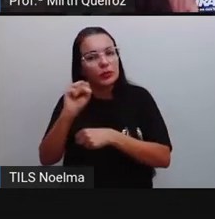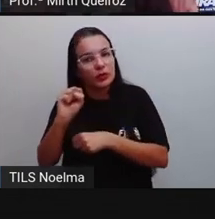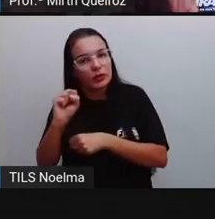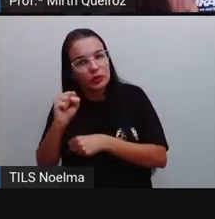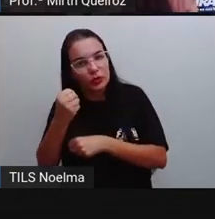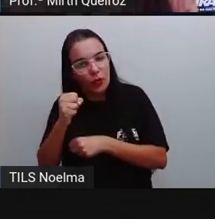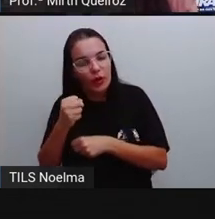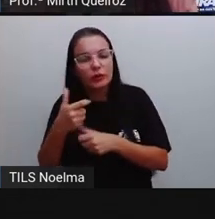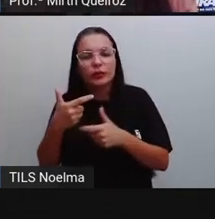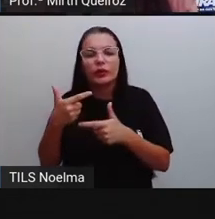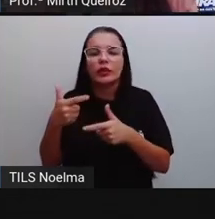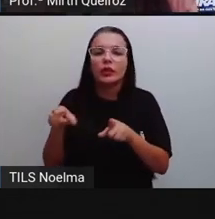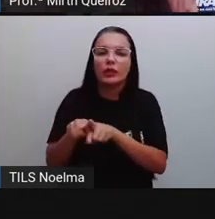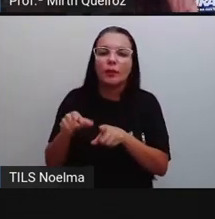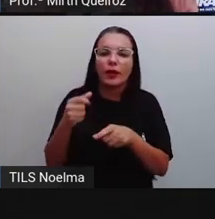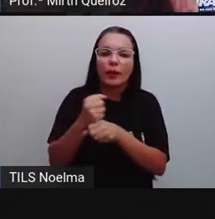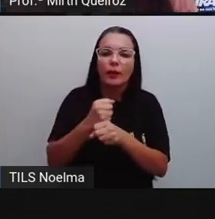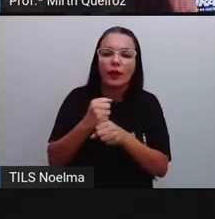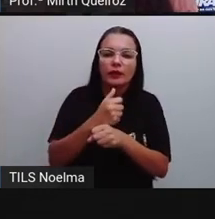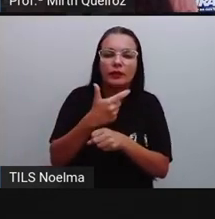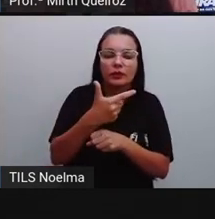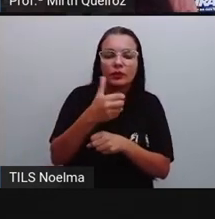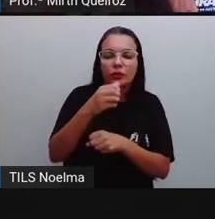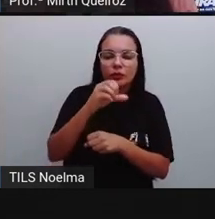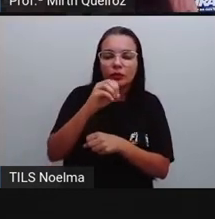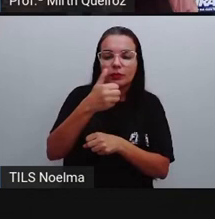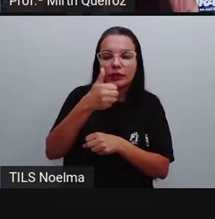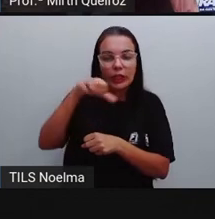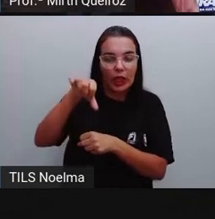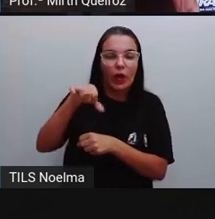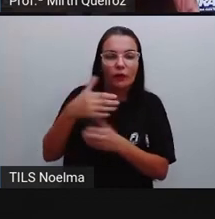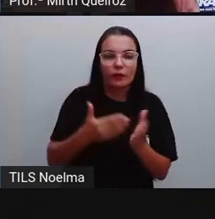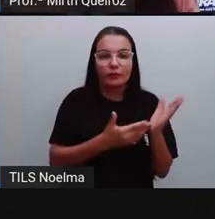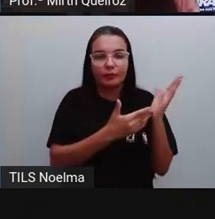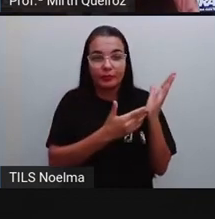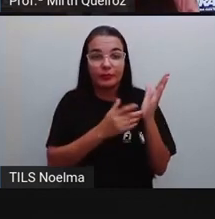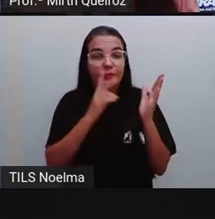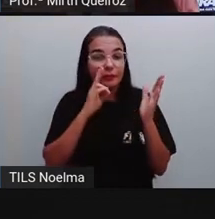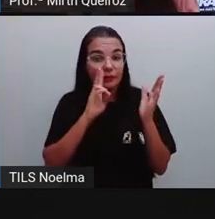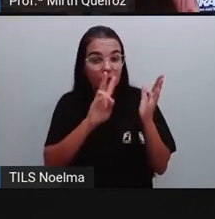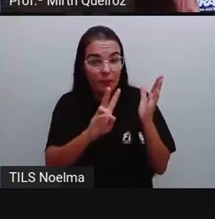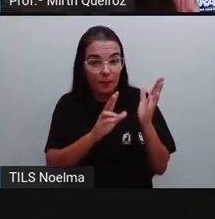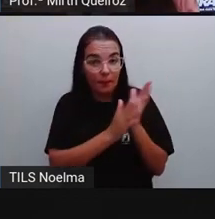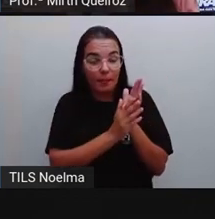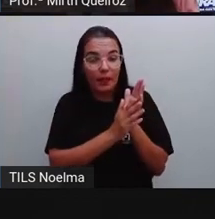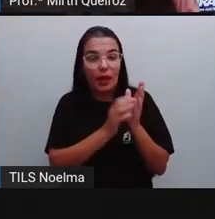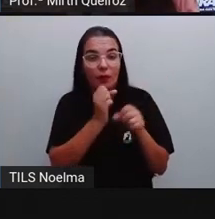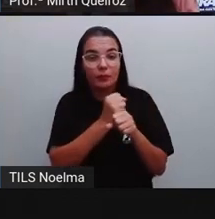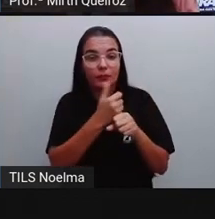Em 2018 e em 2019. Em 2018,